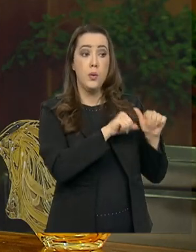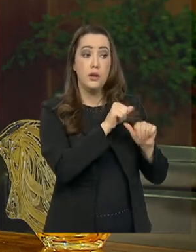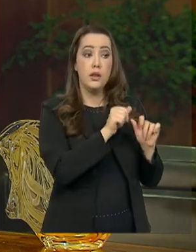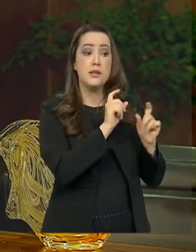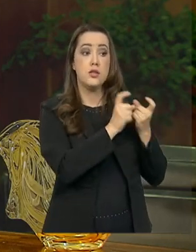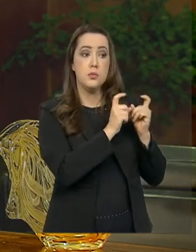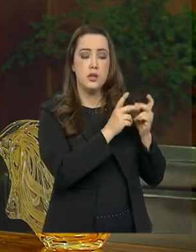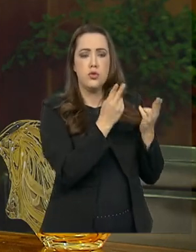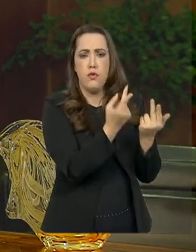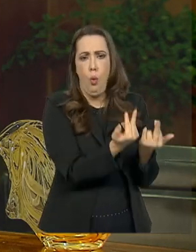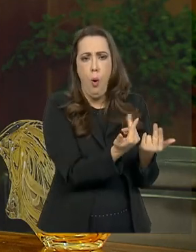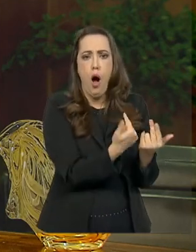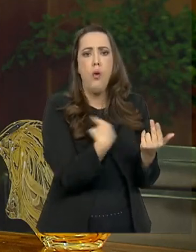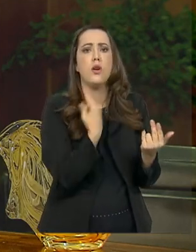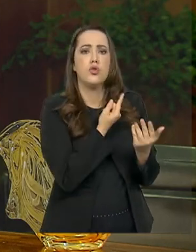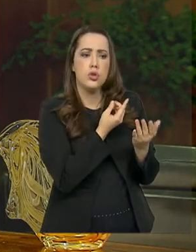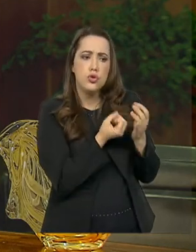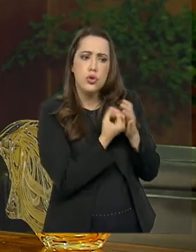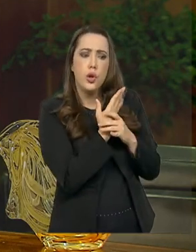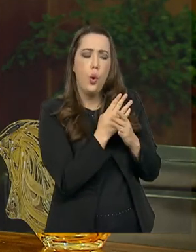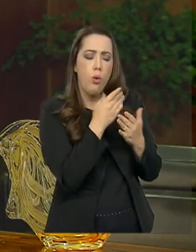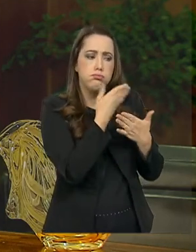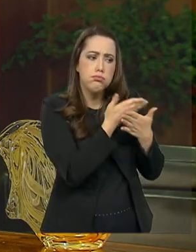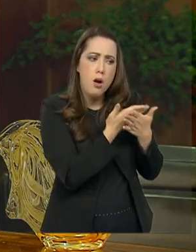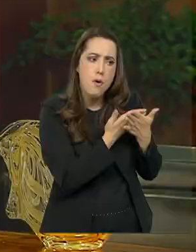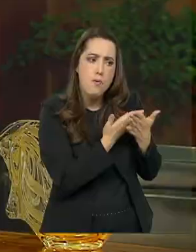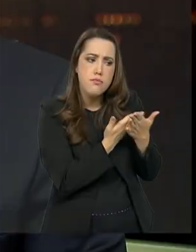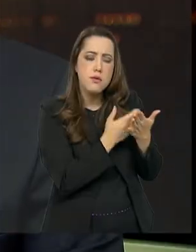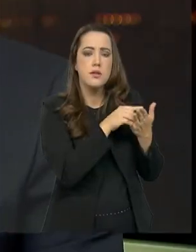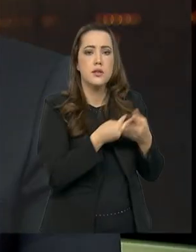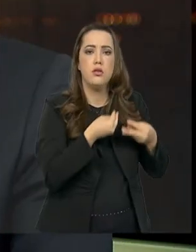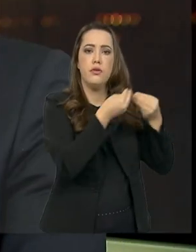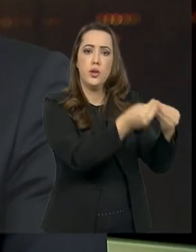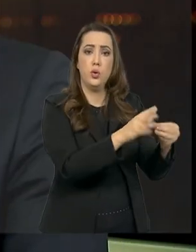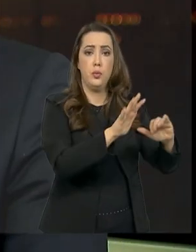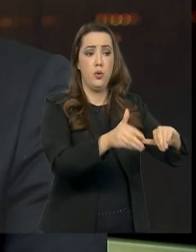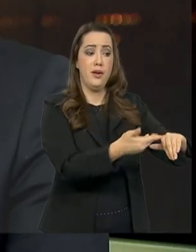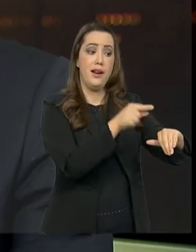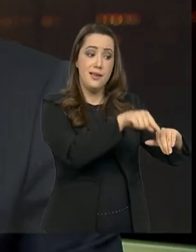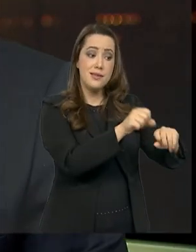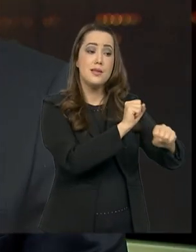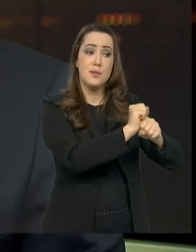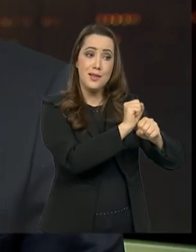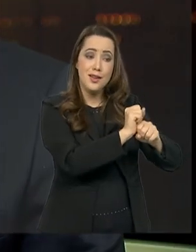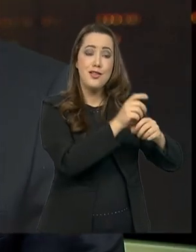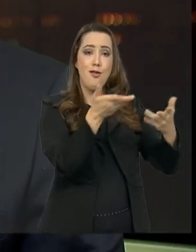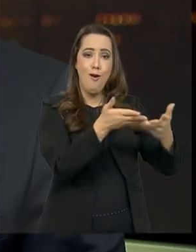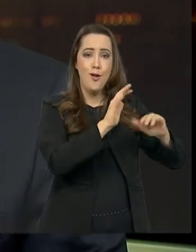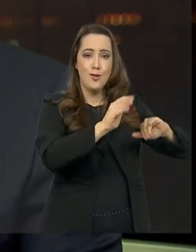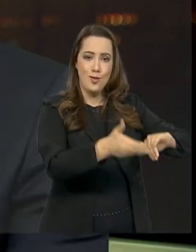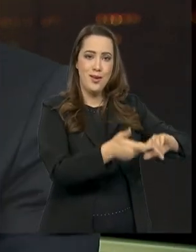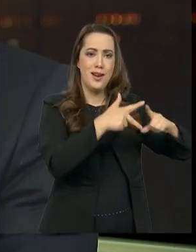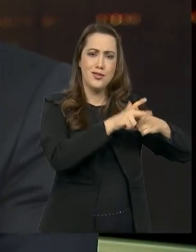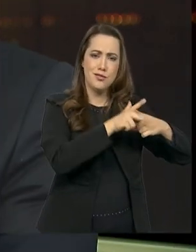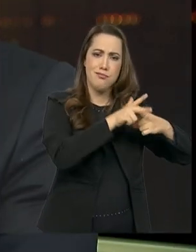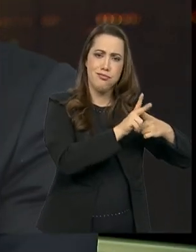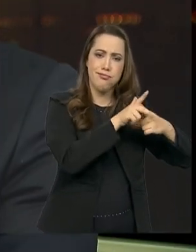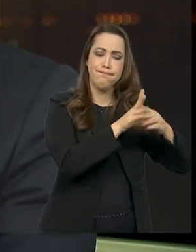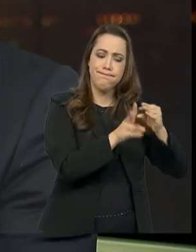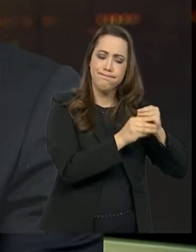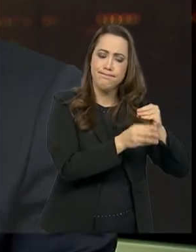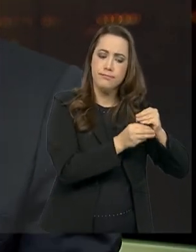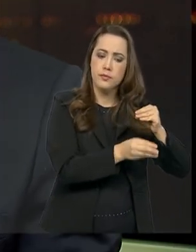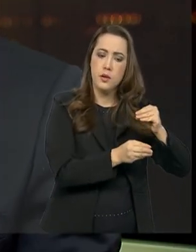para que o Congresso possa aperfeiçoar. E é importante que o Congresso aperfeiçoe. Na aprovação da reforma da Previdência no ano passado, o clamor da